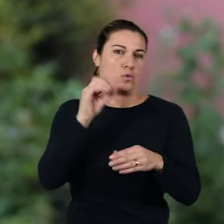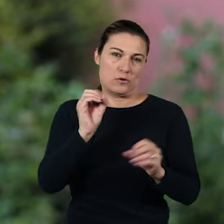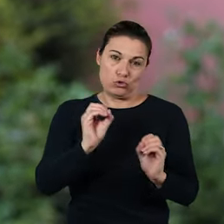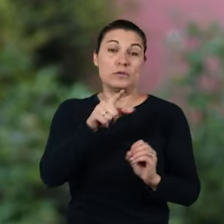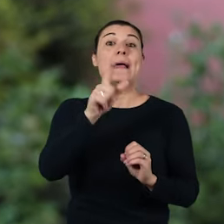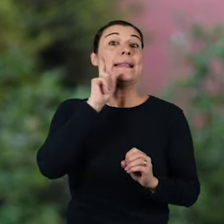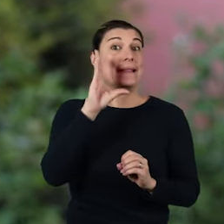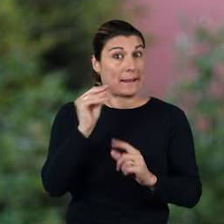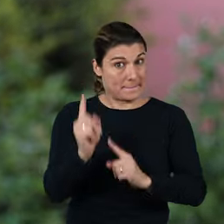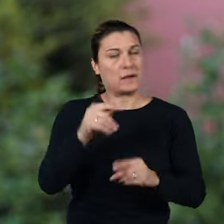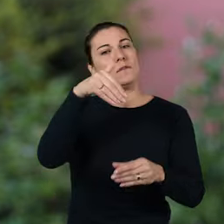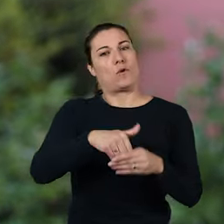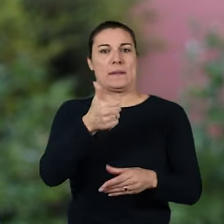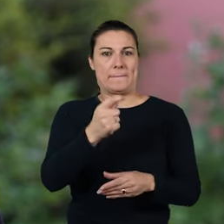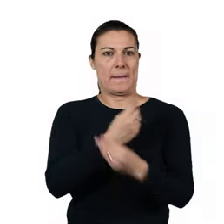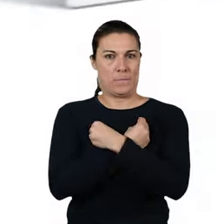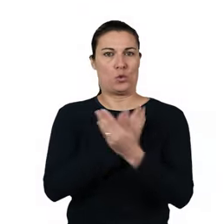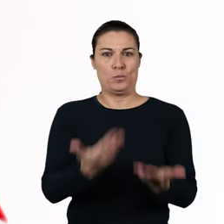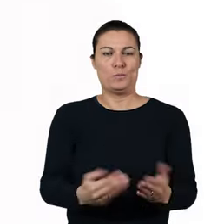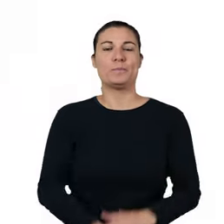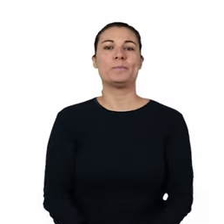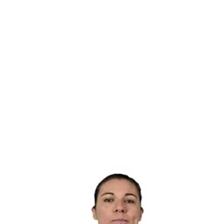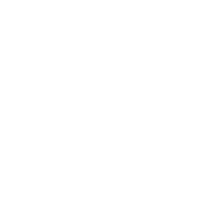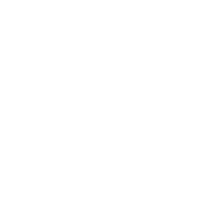No dia 10 de março, vota Bloco de Esquerda.